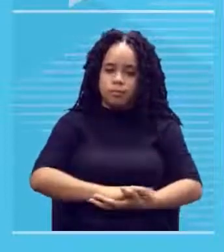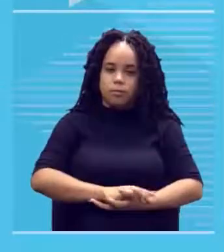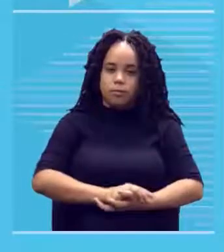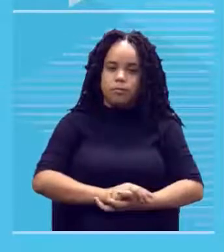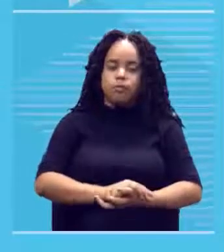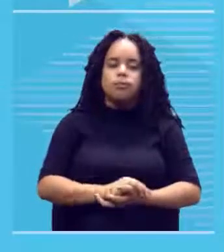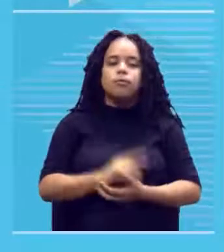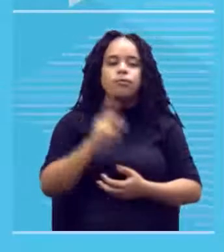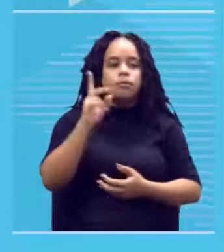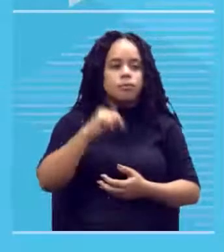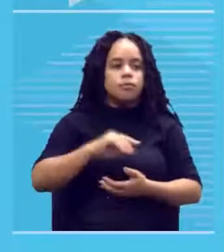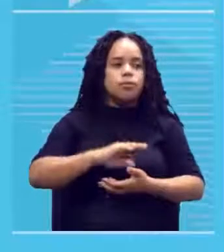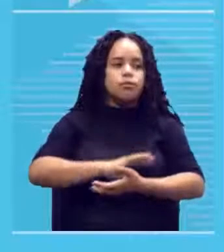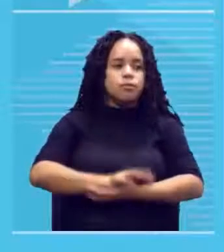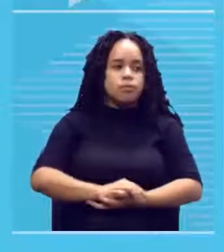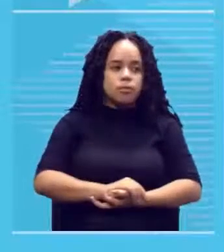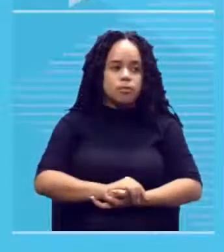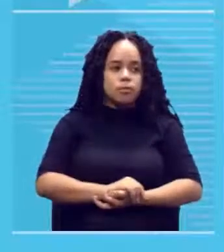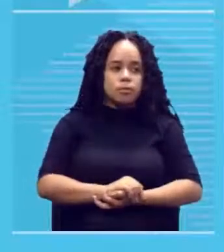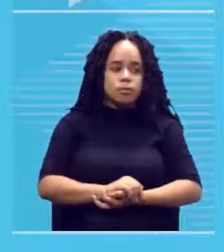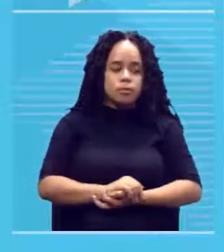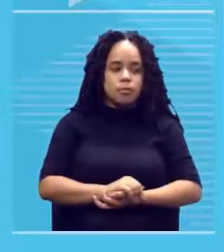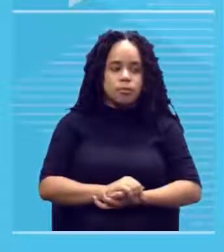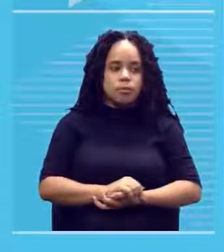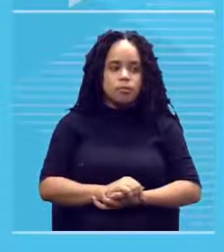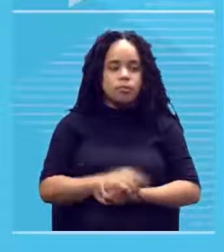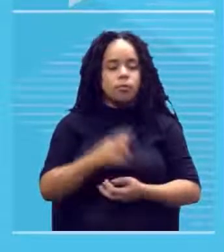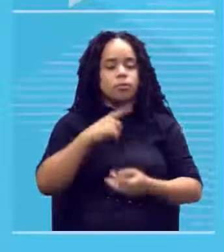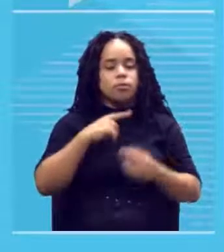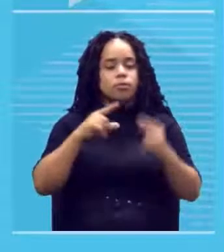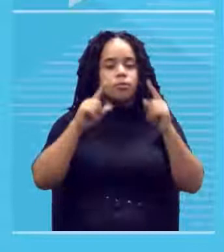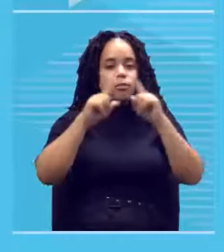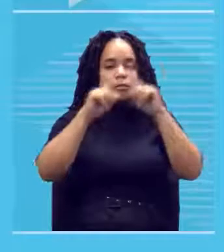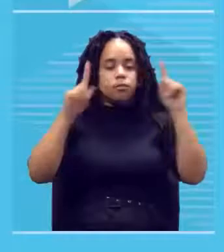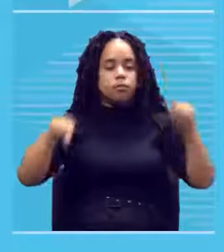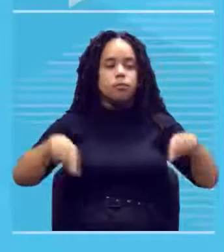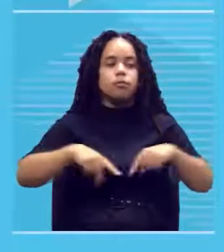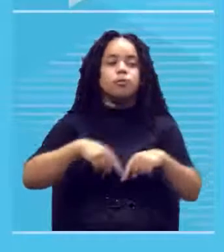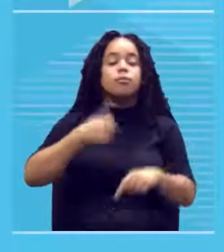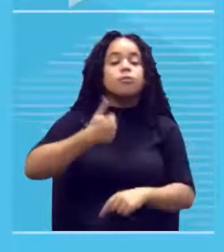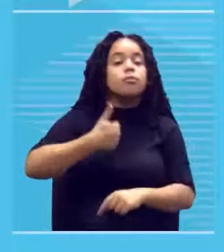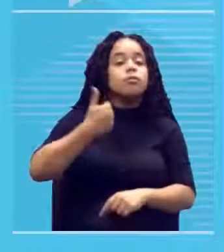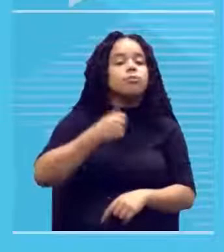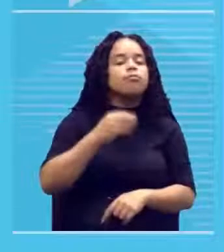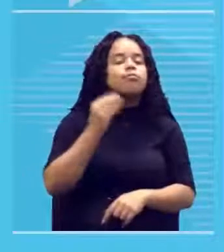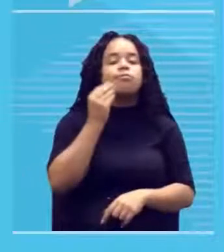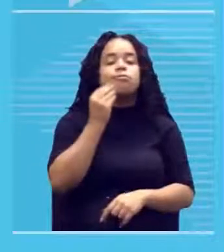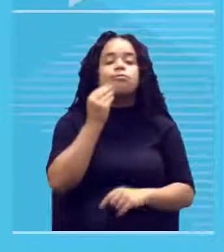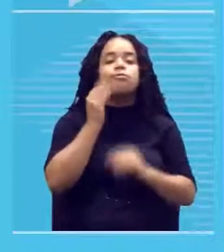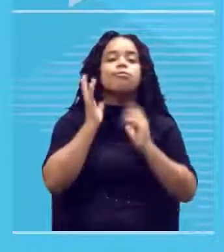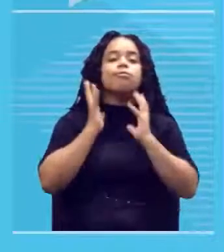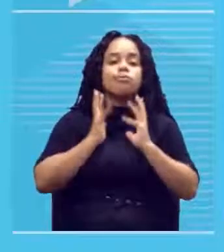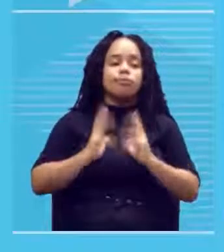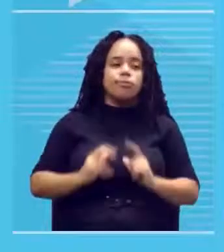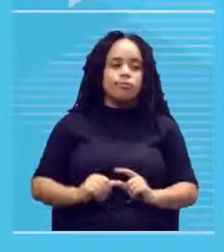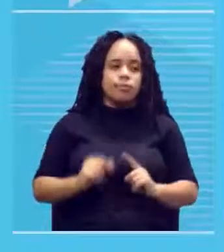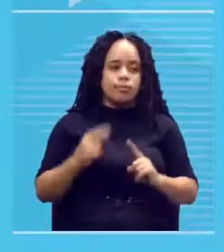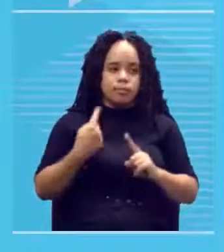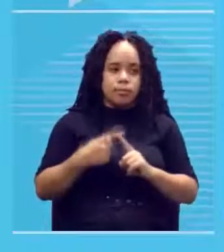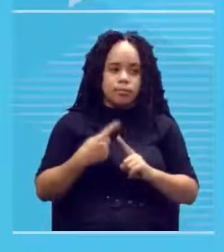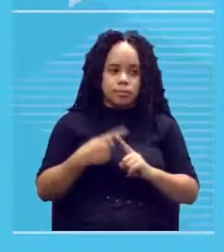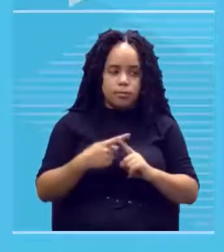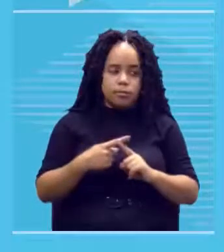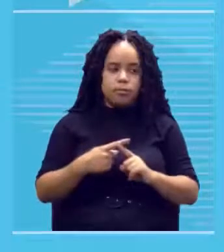ela foi na sua na primeira tentativa de restauro de limpeza porque essas